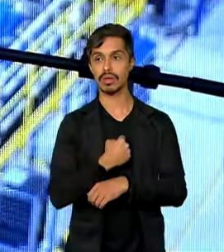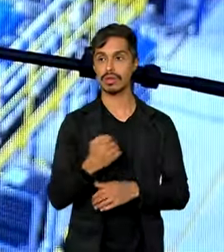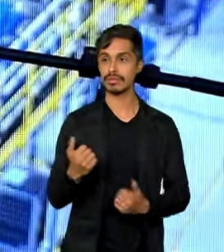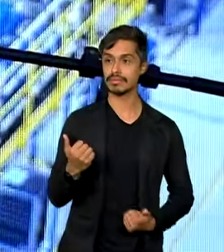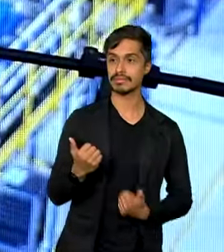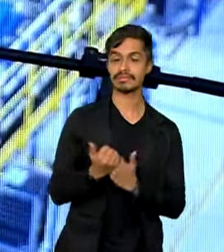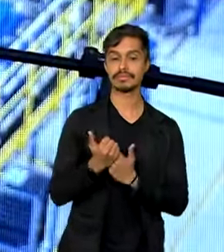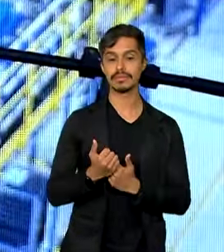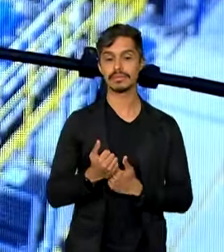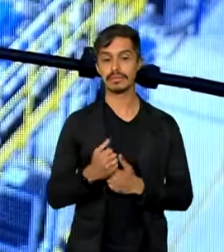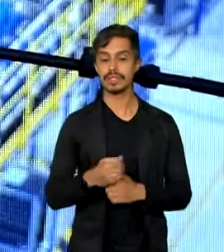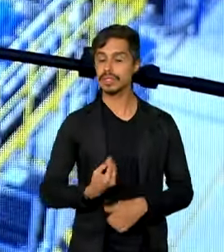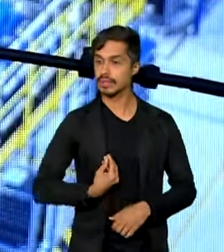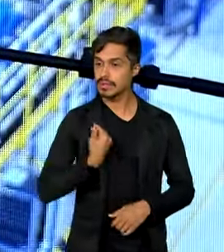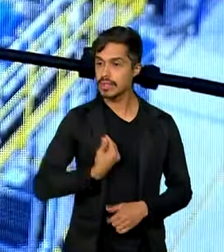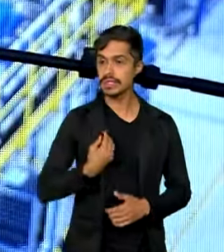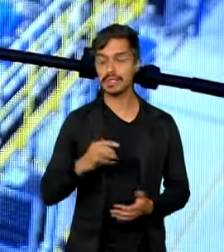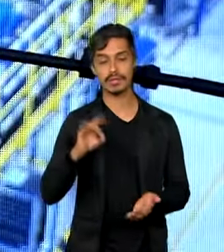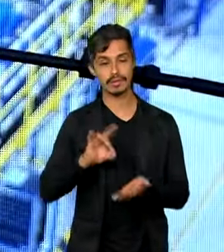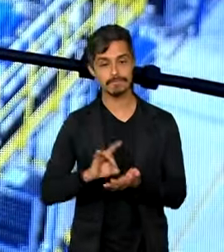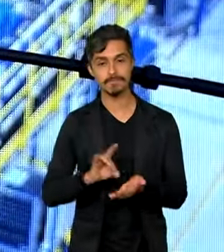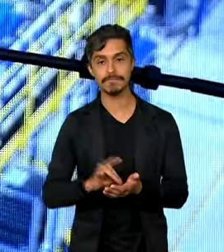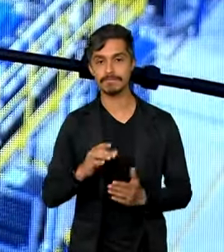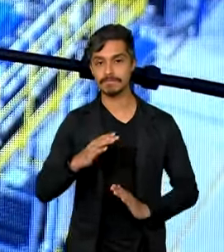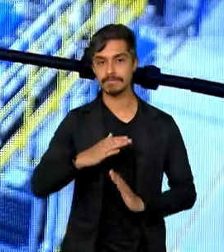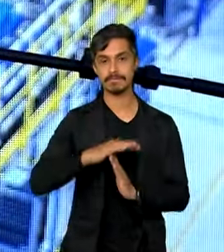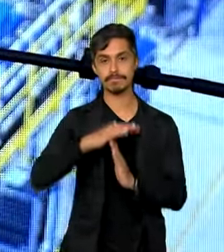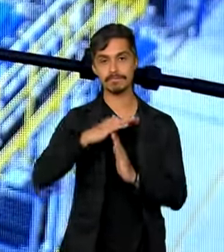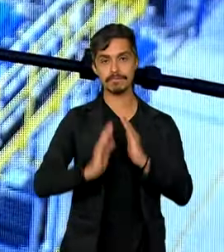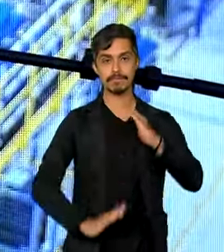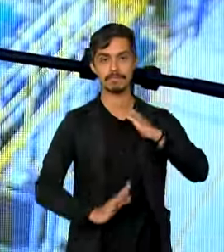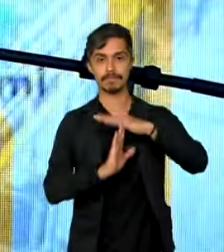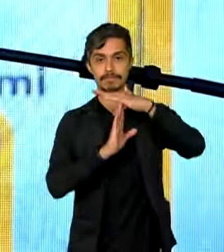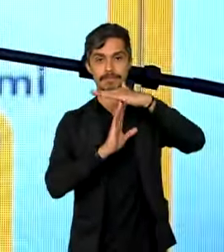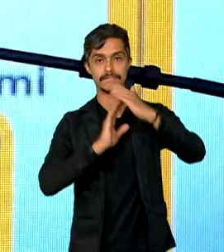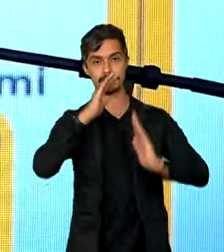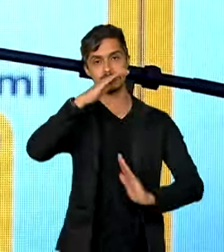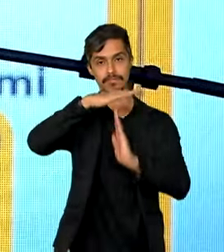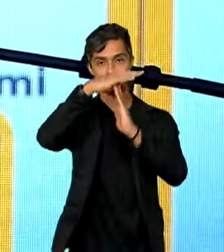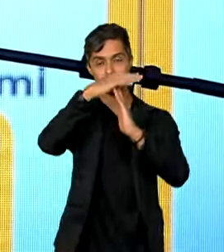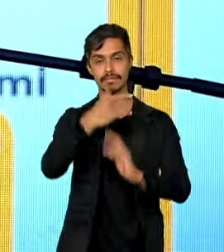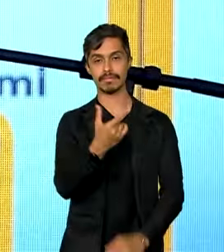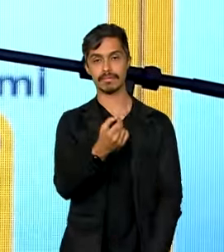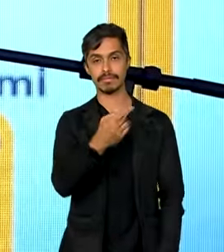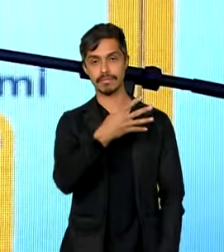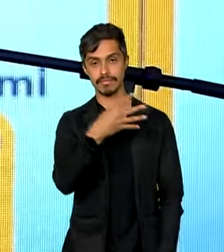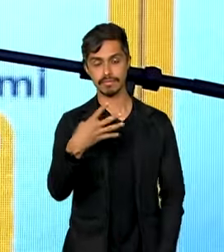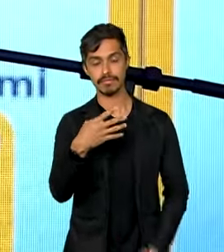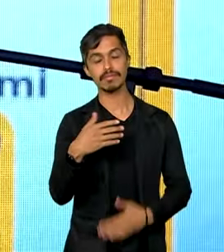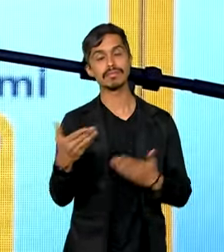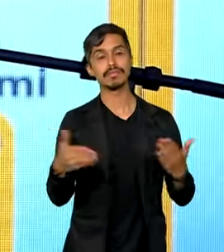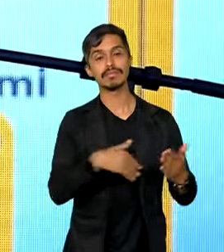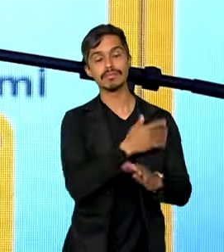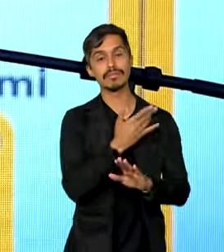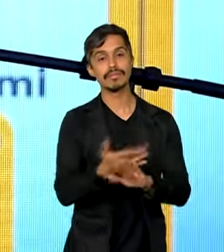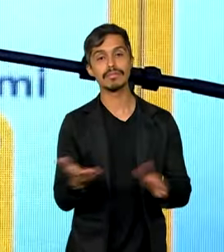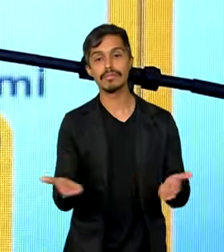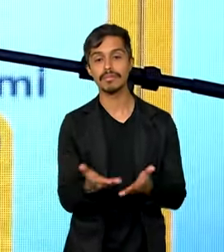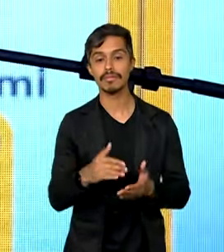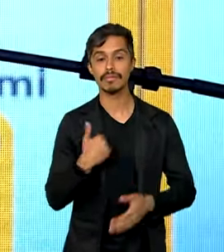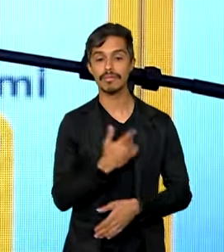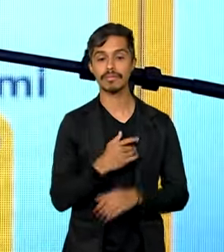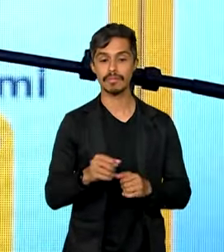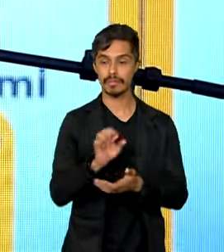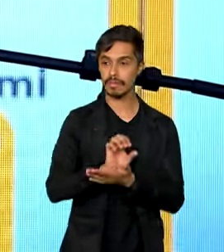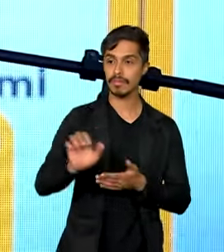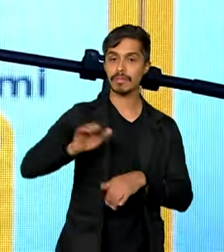apoio, está vivo e batendo recordes. Em 2024, até agora, exportamos mais que todo o ano